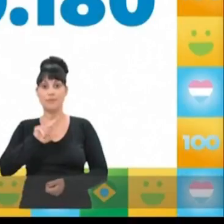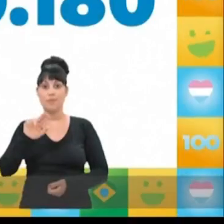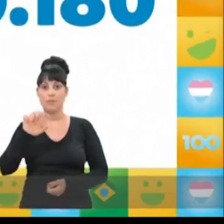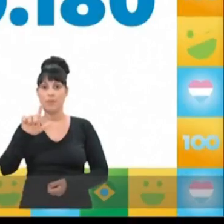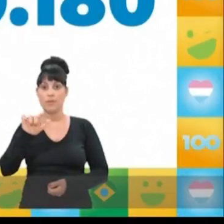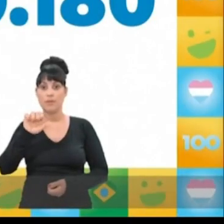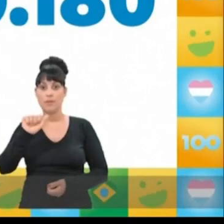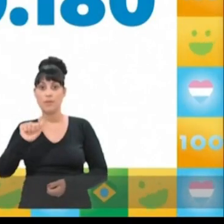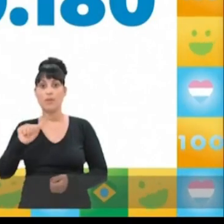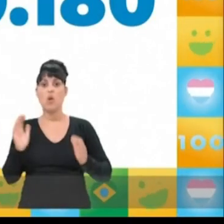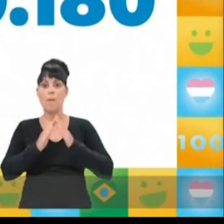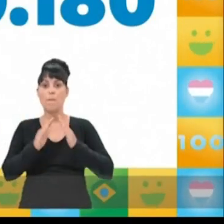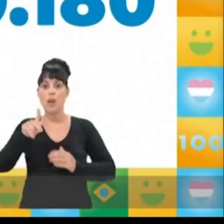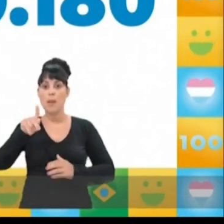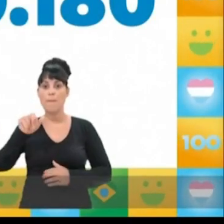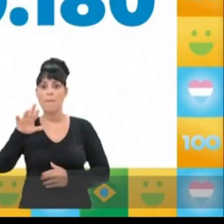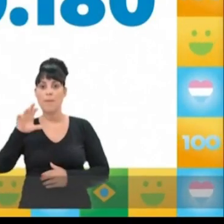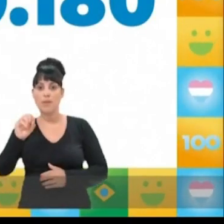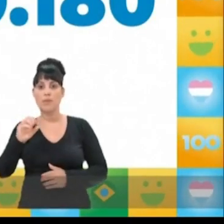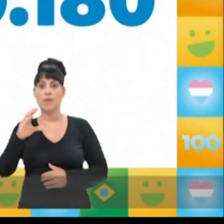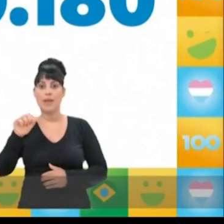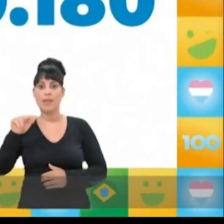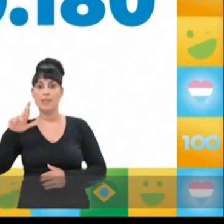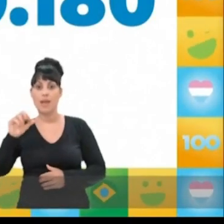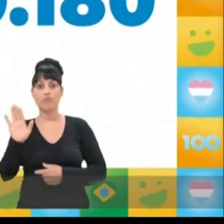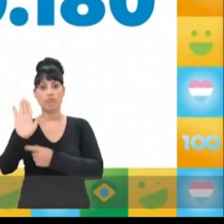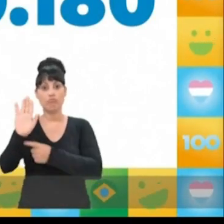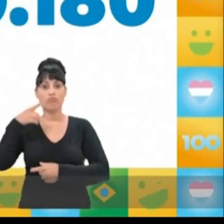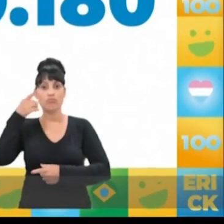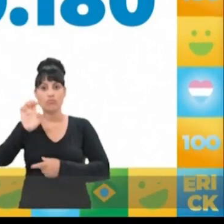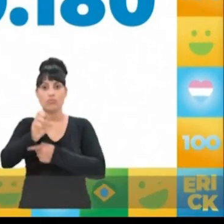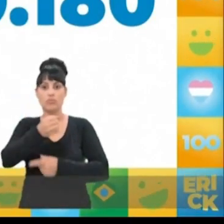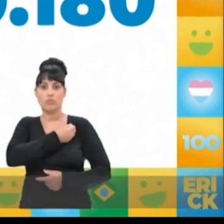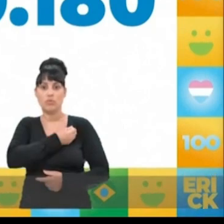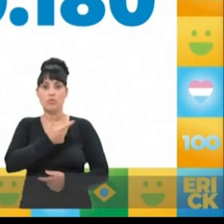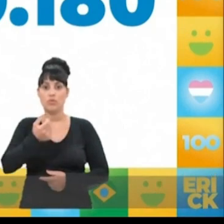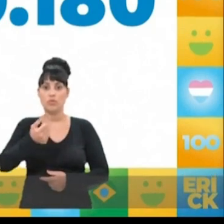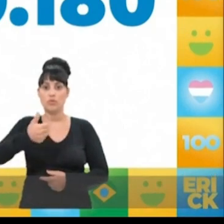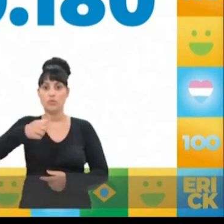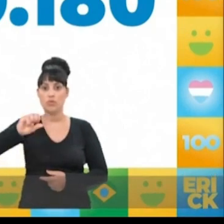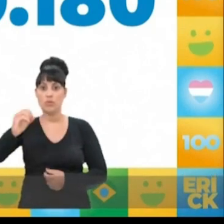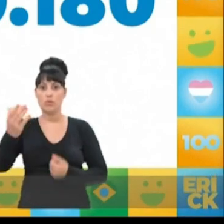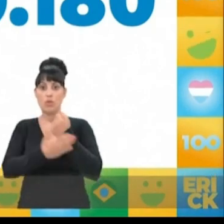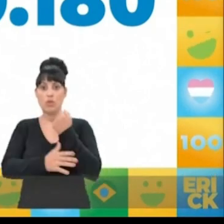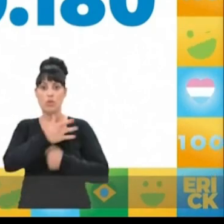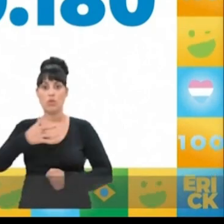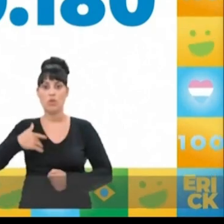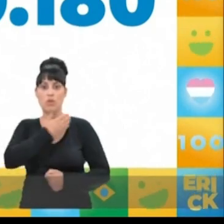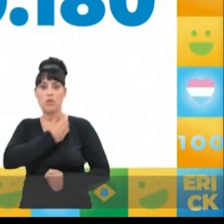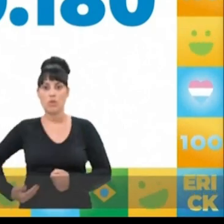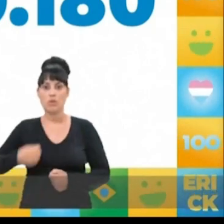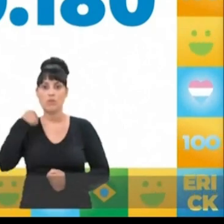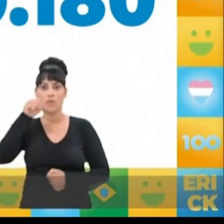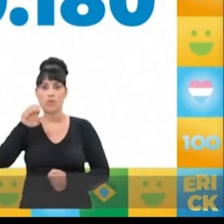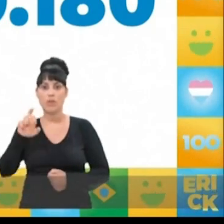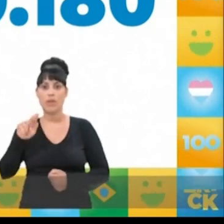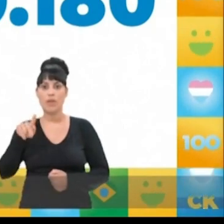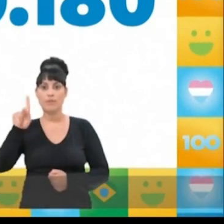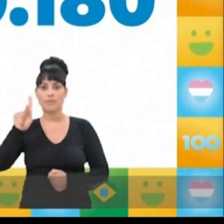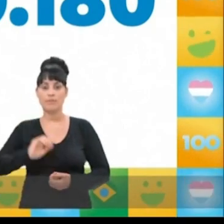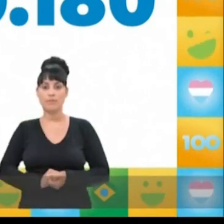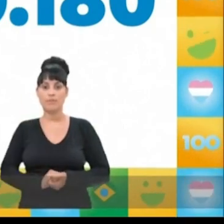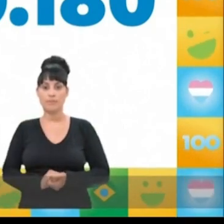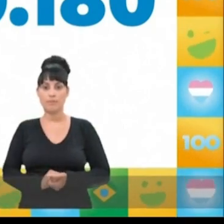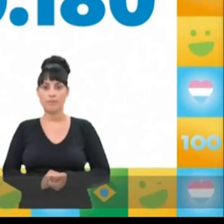Sou Elisa Mabredoff, moradora de Pedro Canário, candidata a deputada estadual. Meu número é 20.180 em defesa da saúde pública.